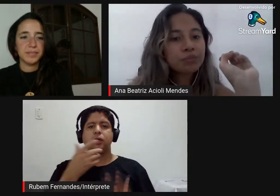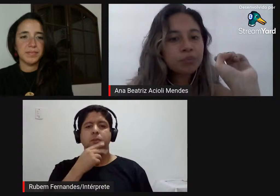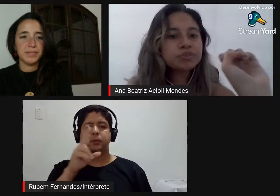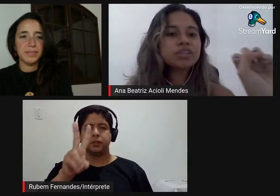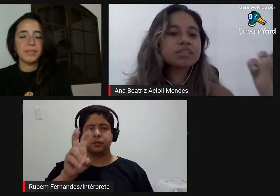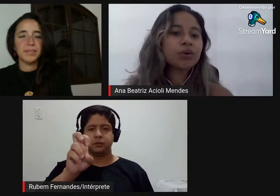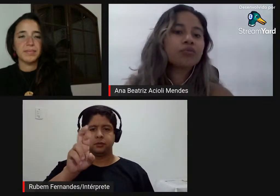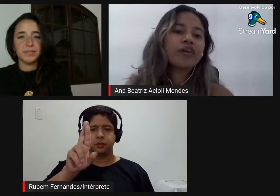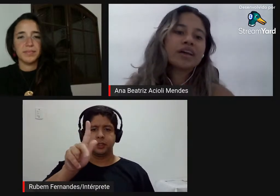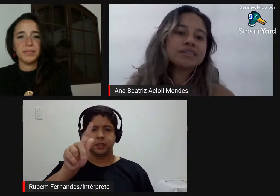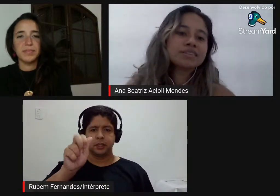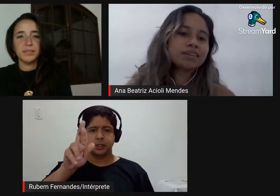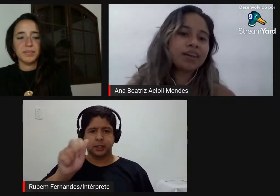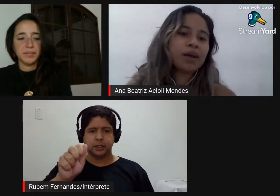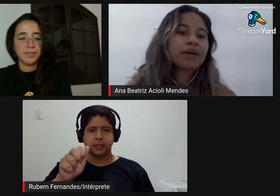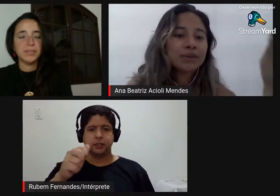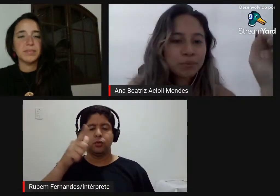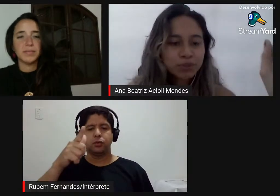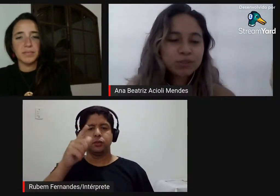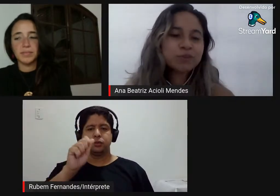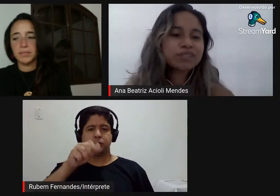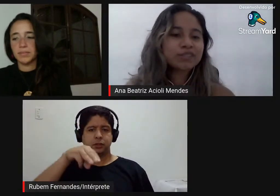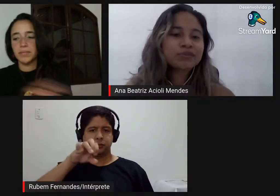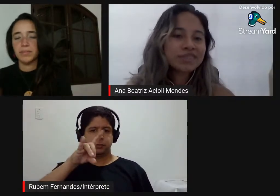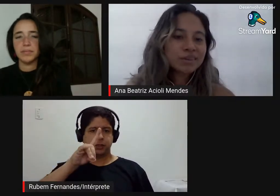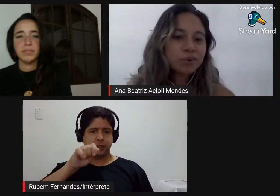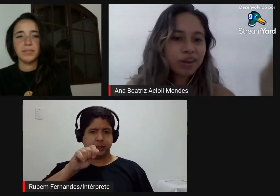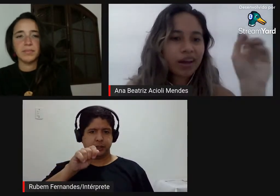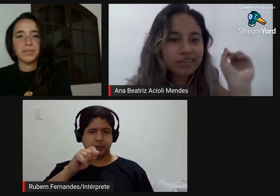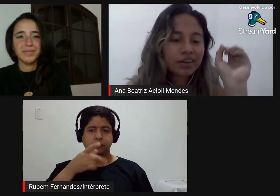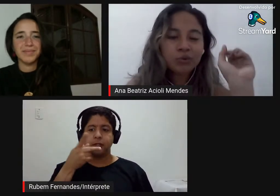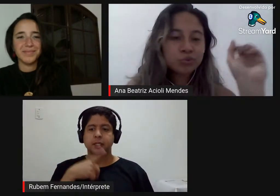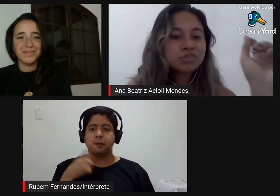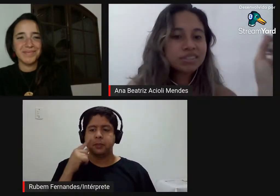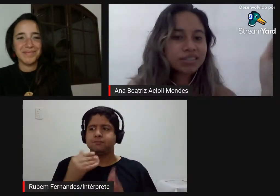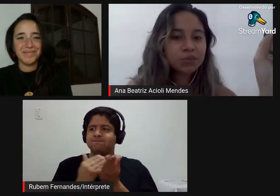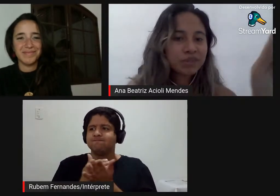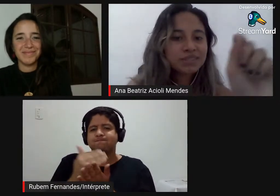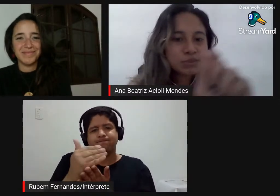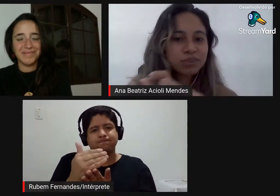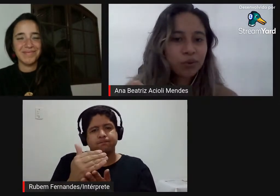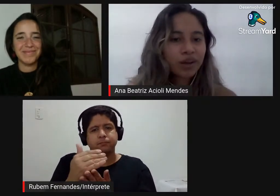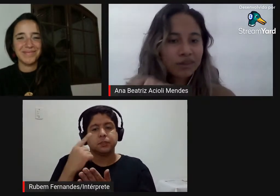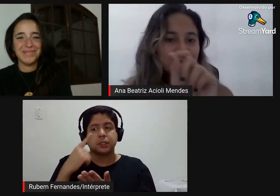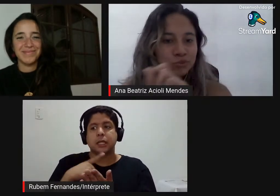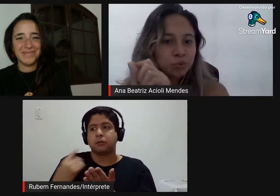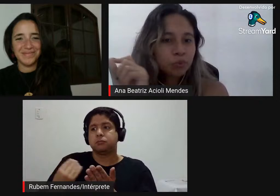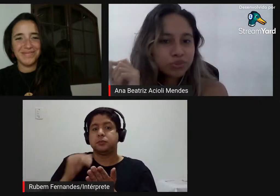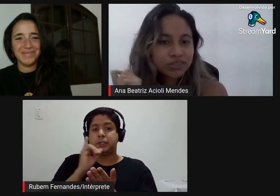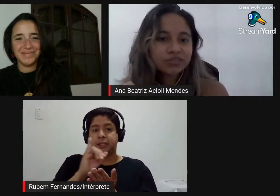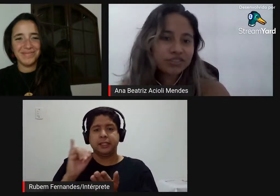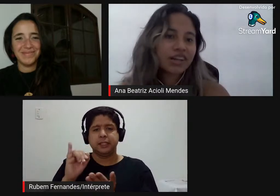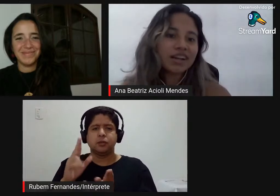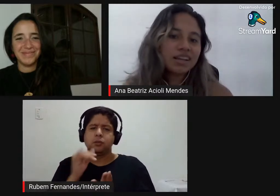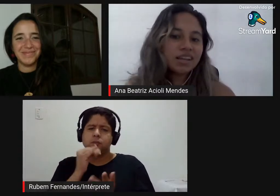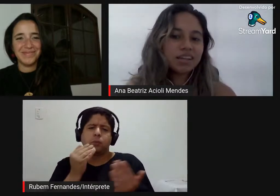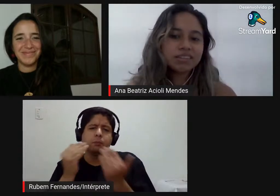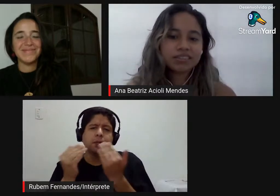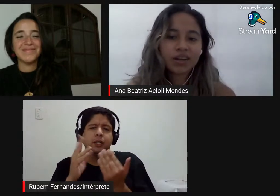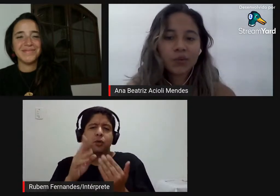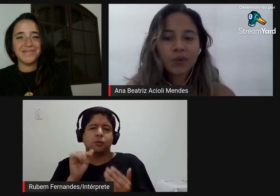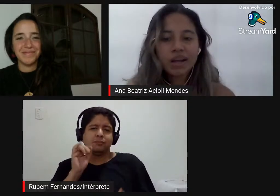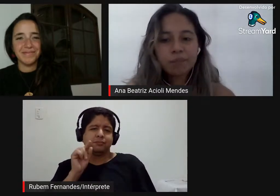dá um input dessa conversa mas algumas coisas precisam ser colocadas alguns is precisam ser colocados com os pontinhos né